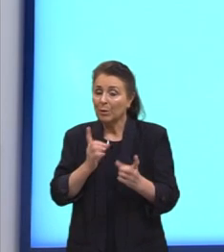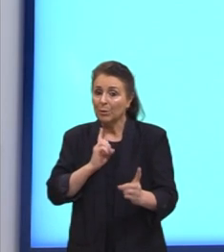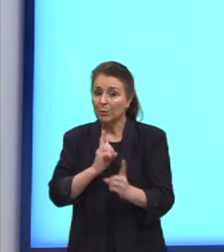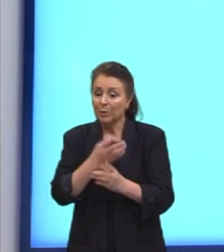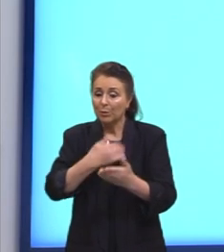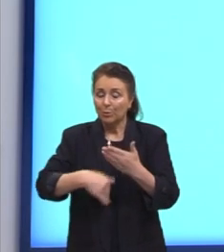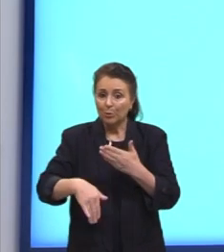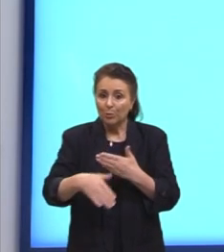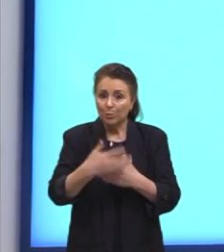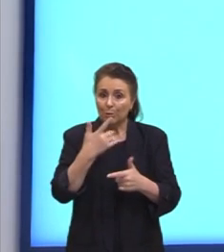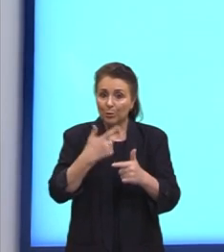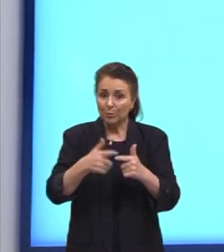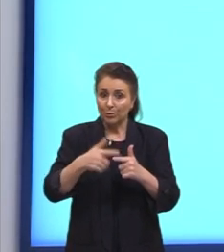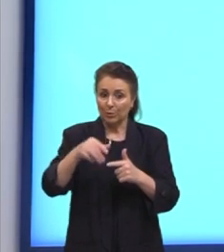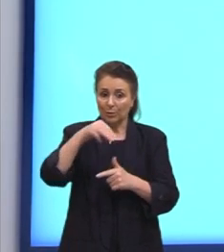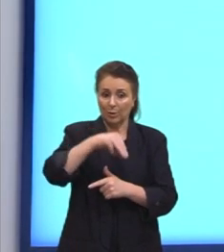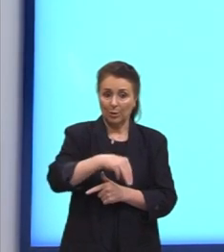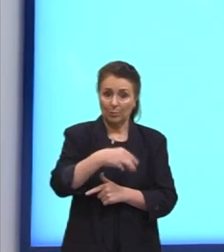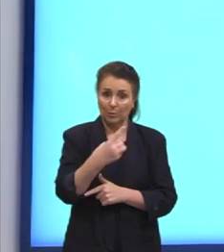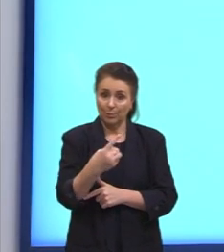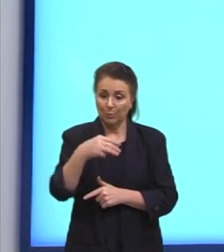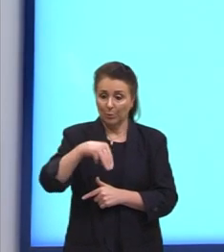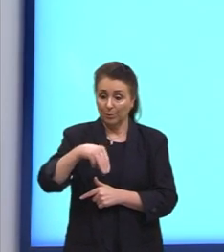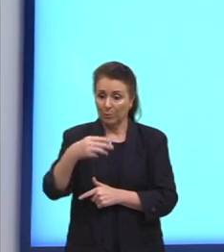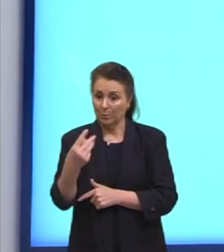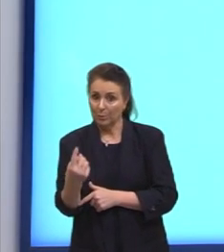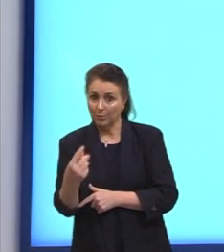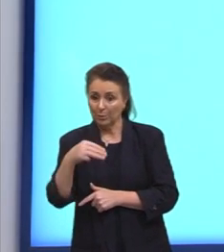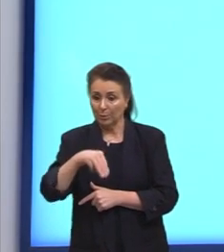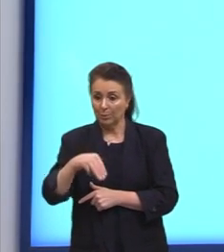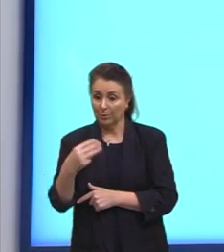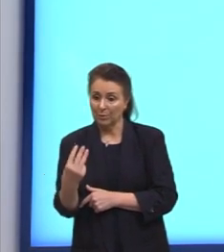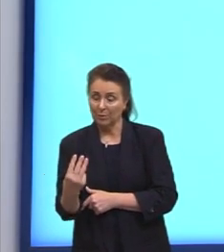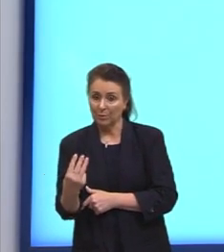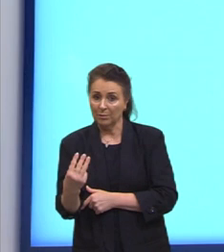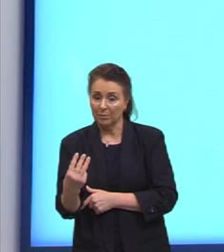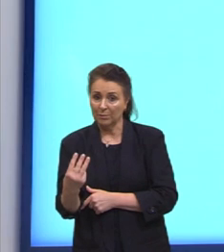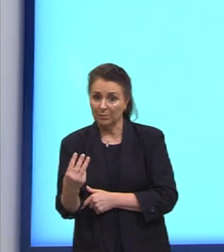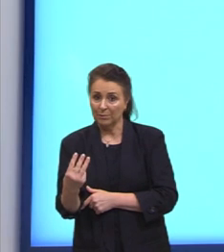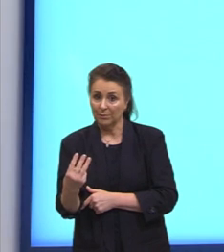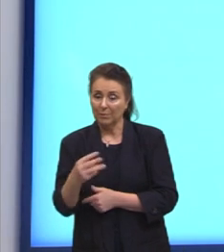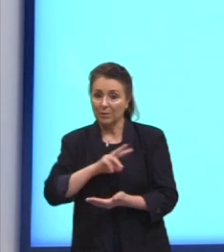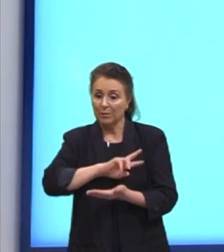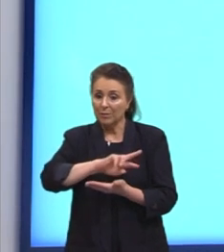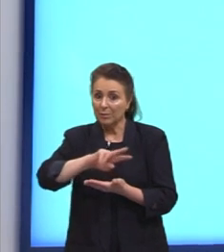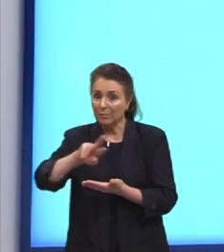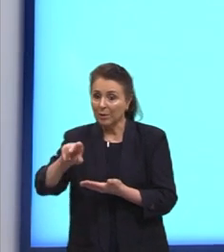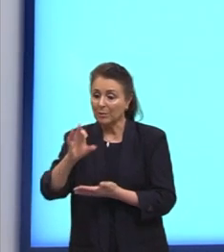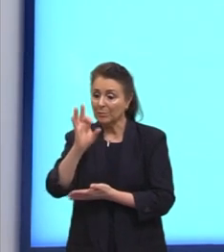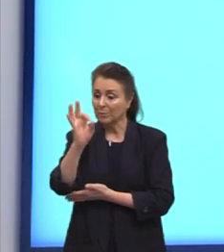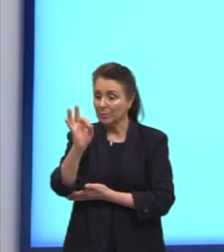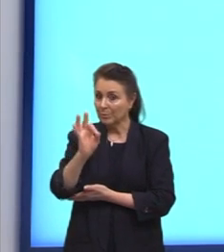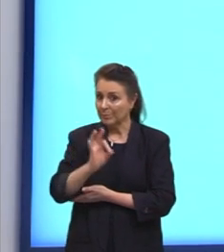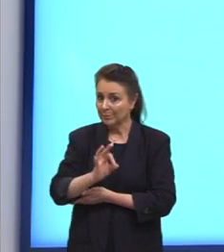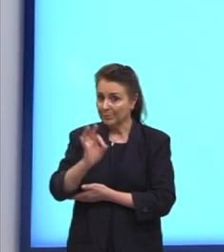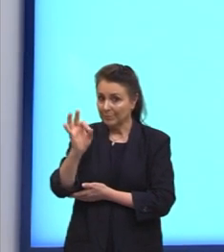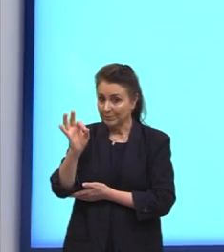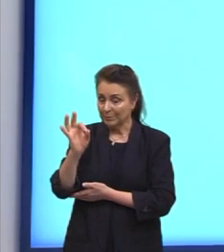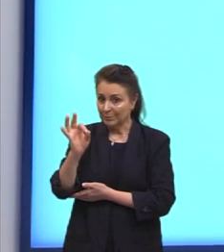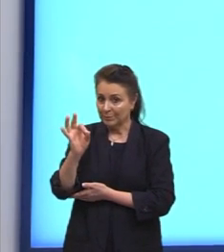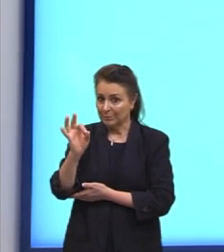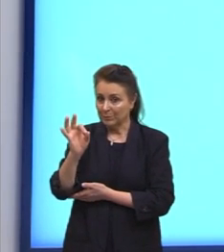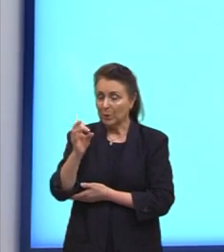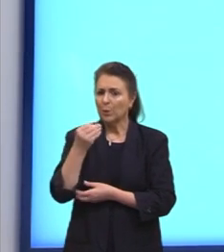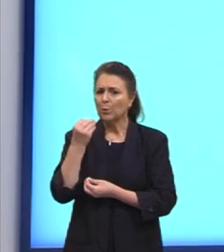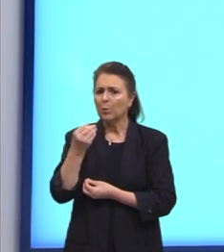a M1, a M2 e também a M3. Então nós temos várias porcentagens. Como é que a gente